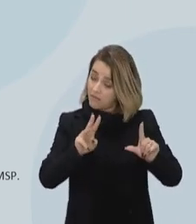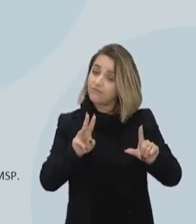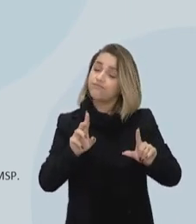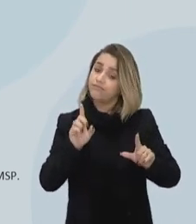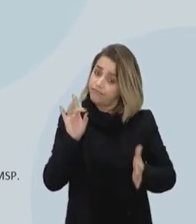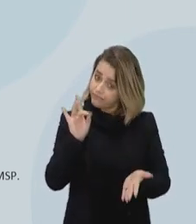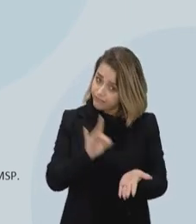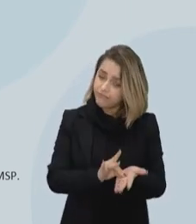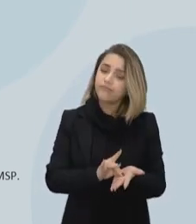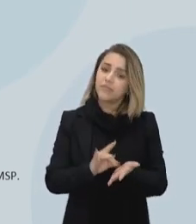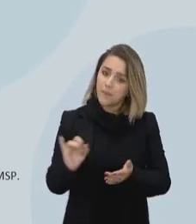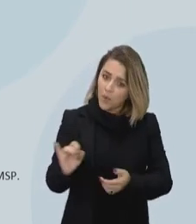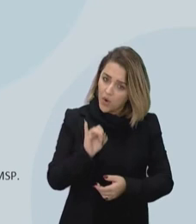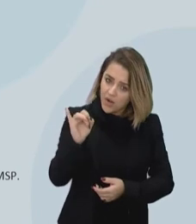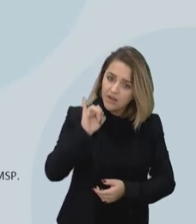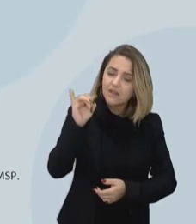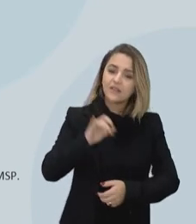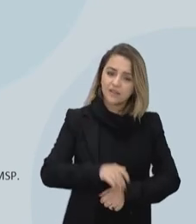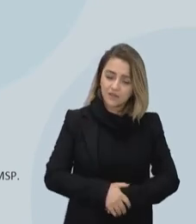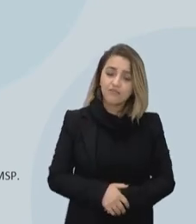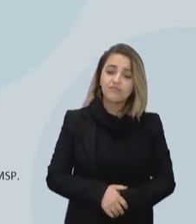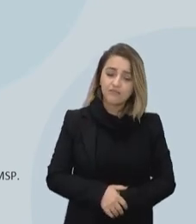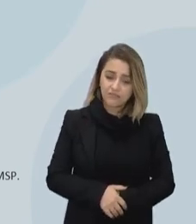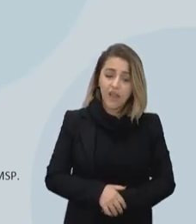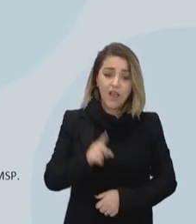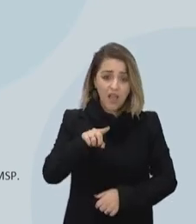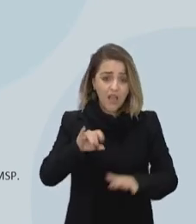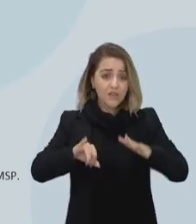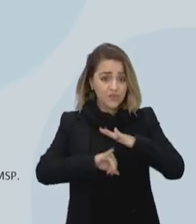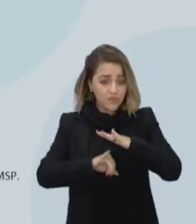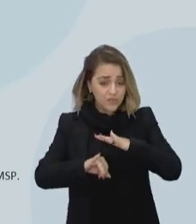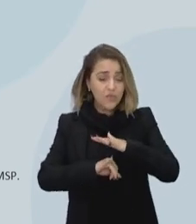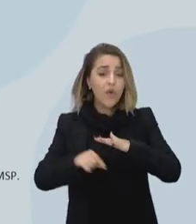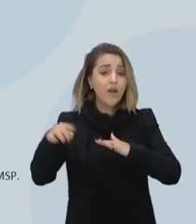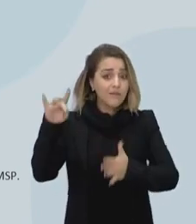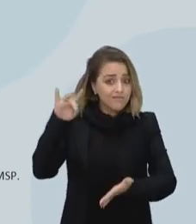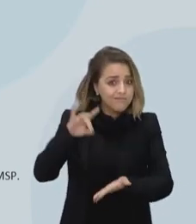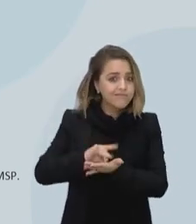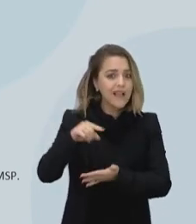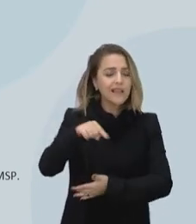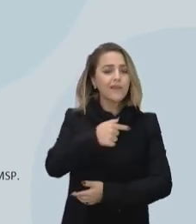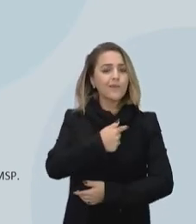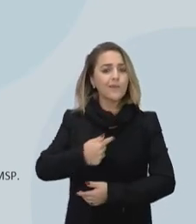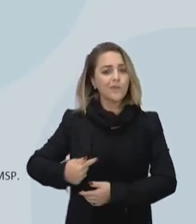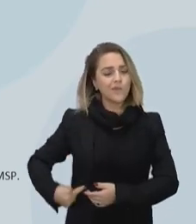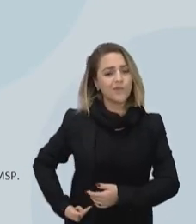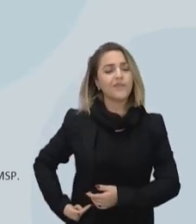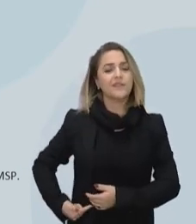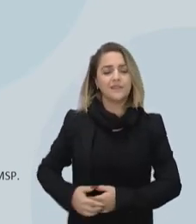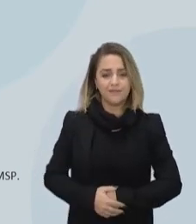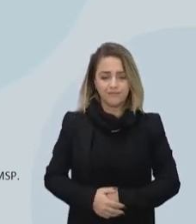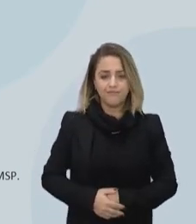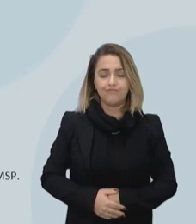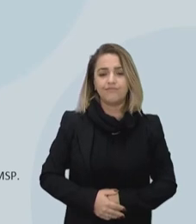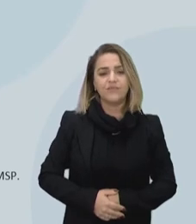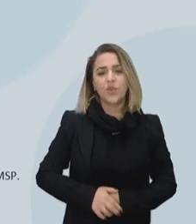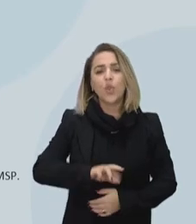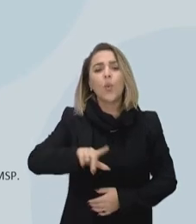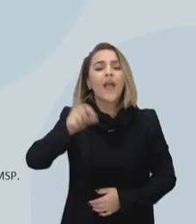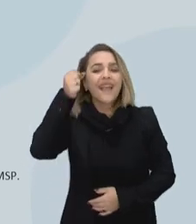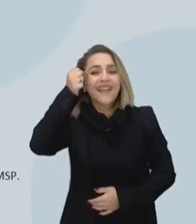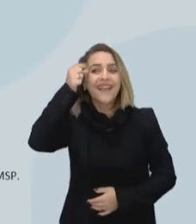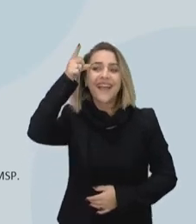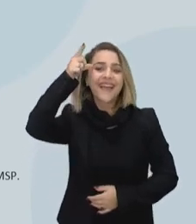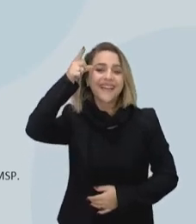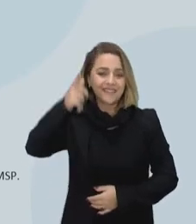e apresentou. não, isso tem uma instituição oficial do governo, tá? Não é uma invenção.